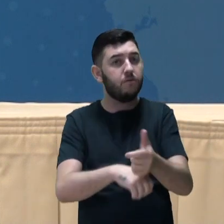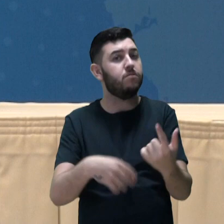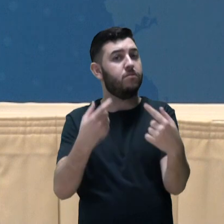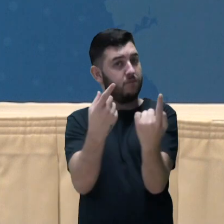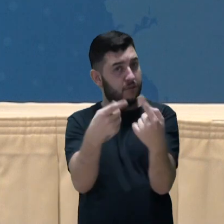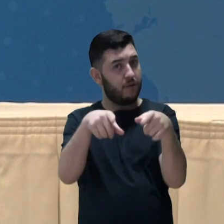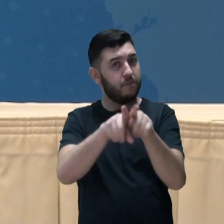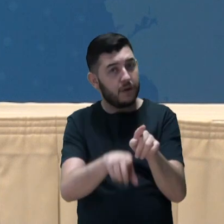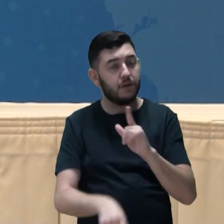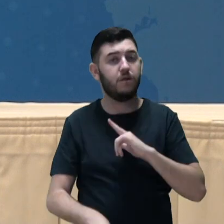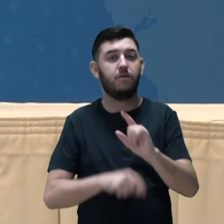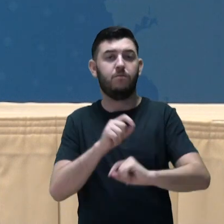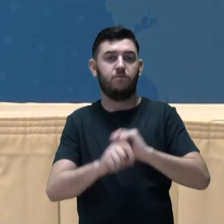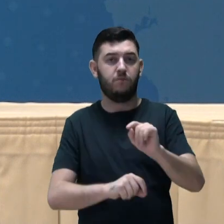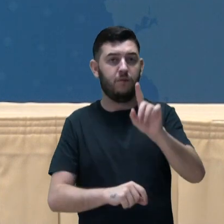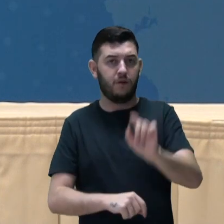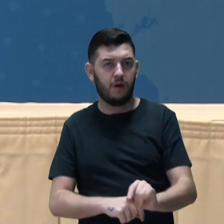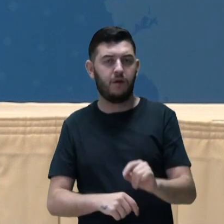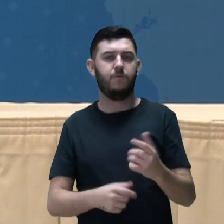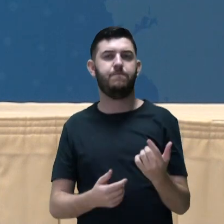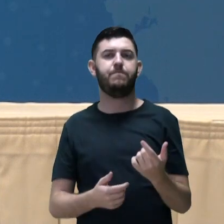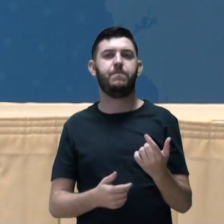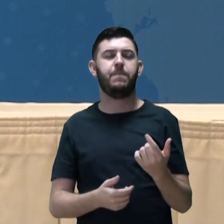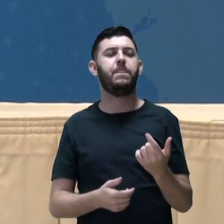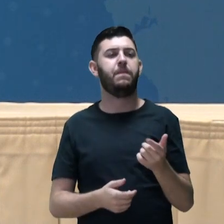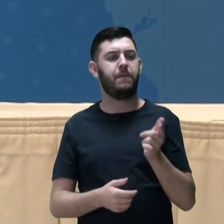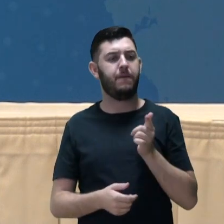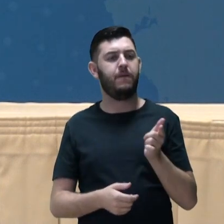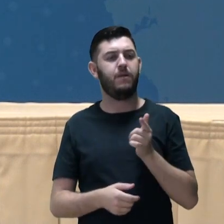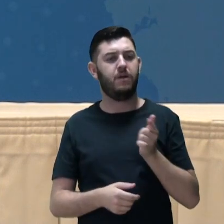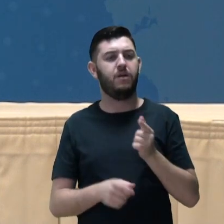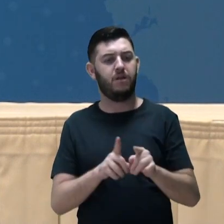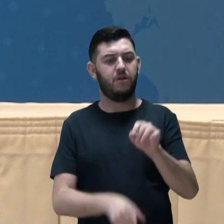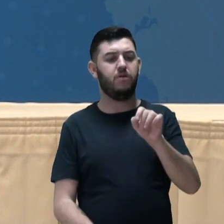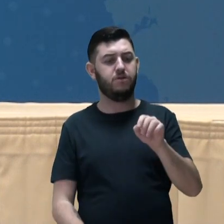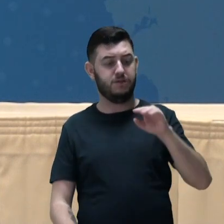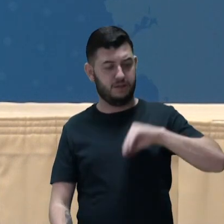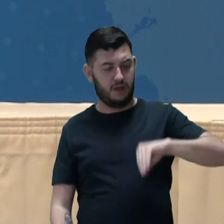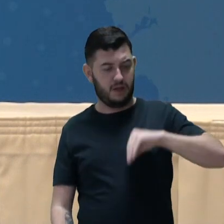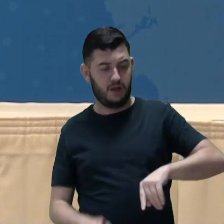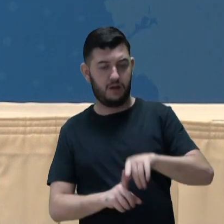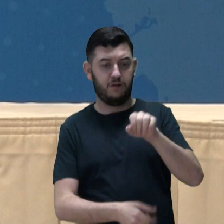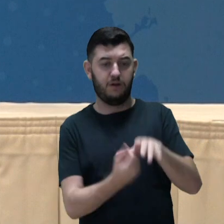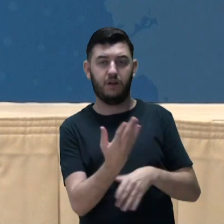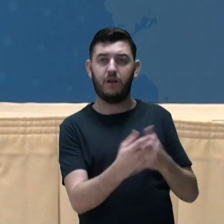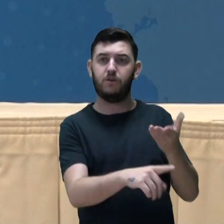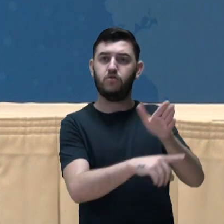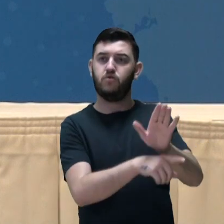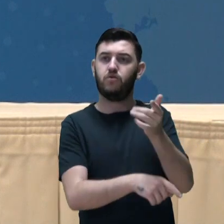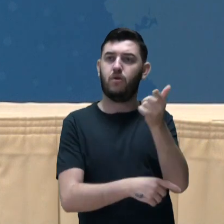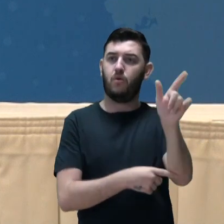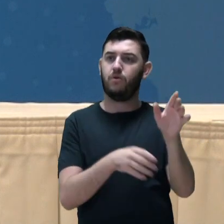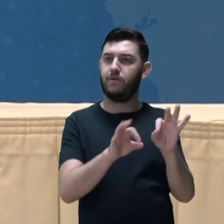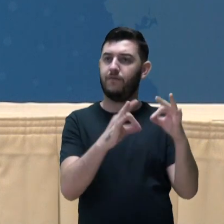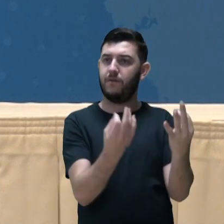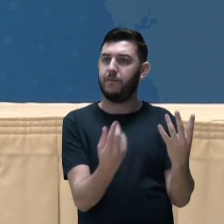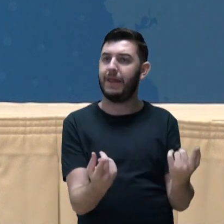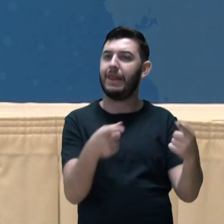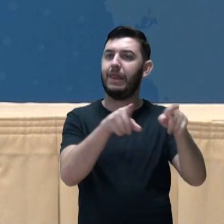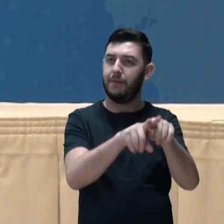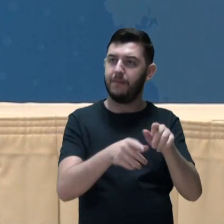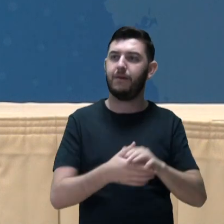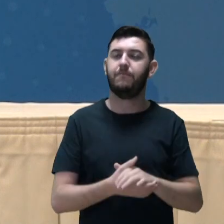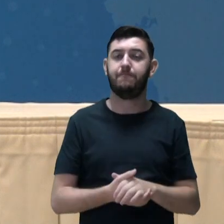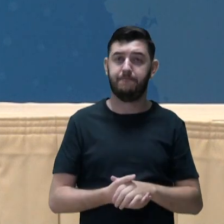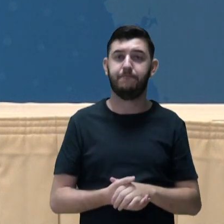além de terem a geração, a autogeração de renda, também geram renda para outras famílias.